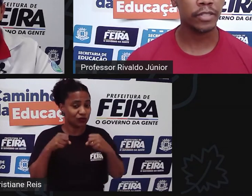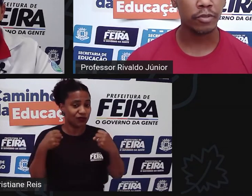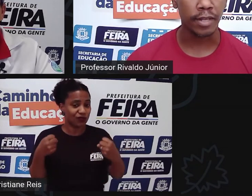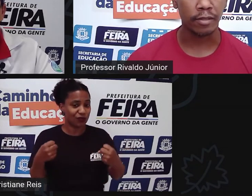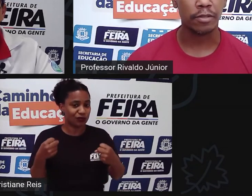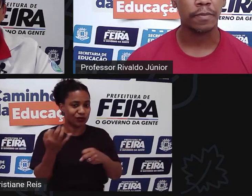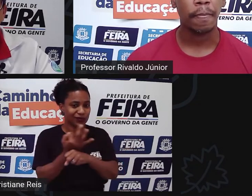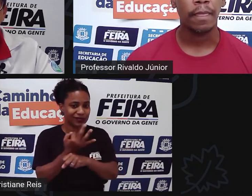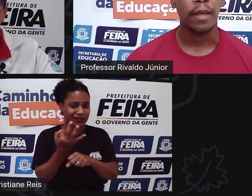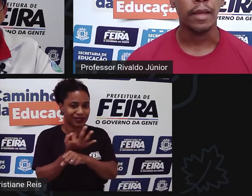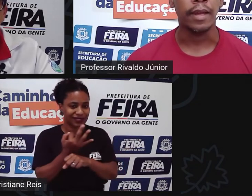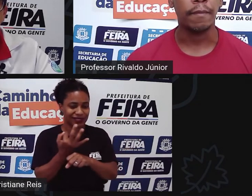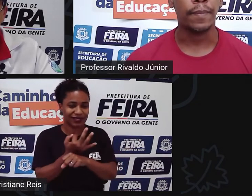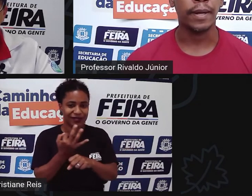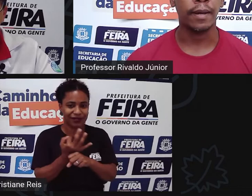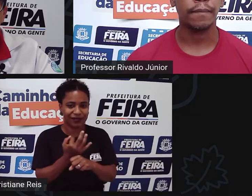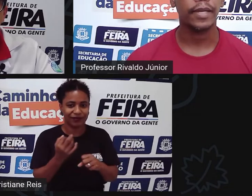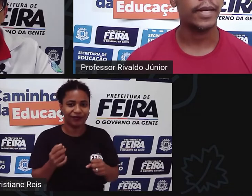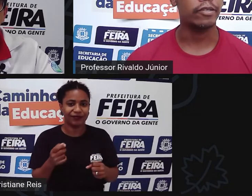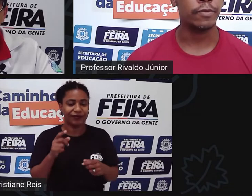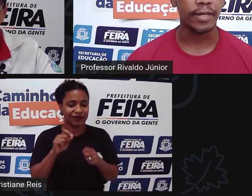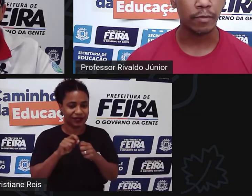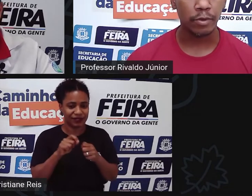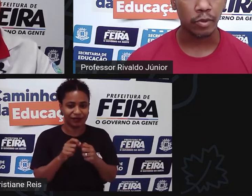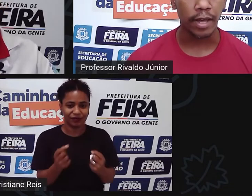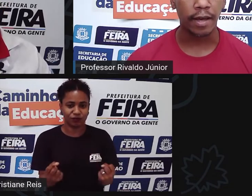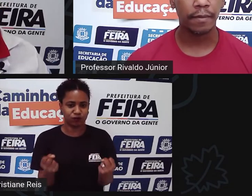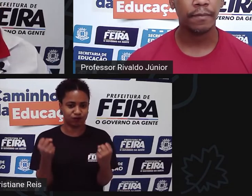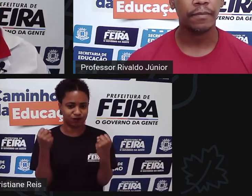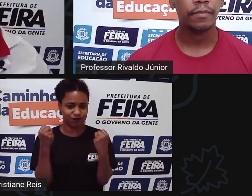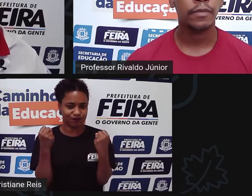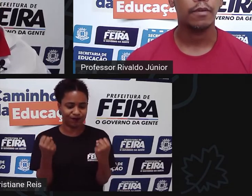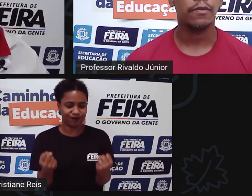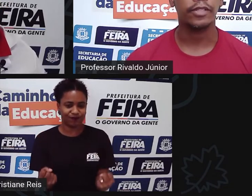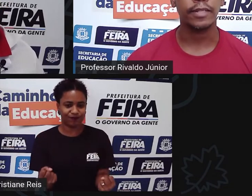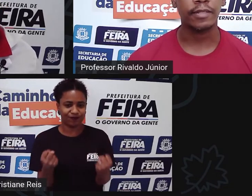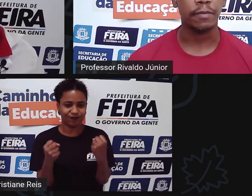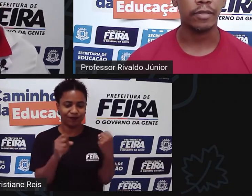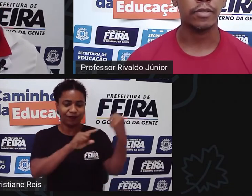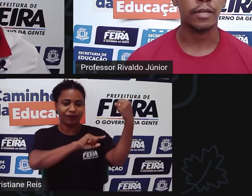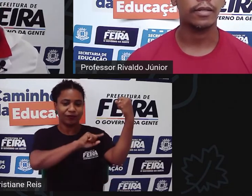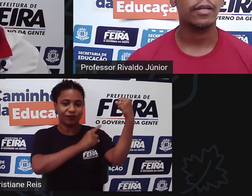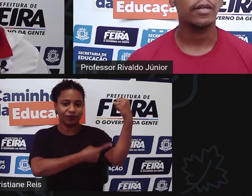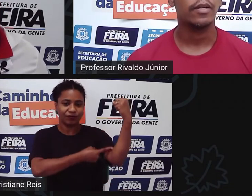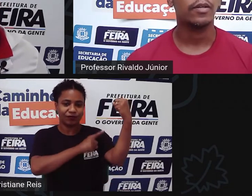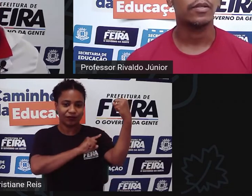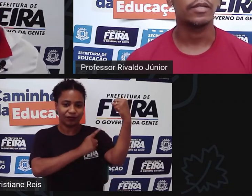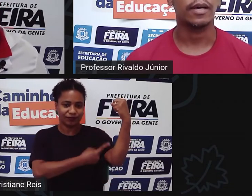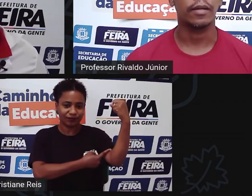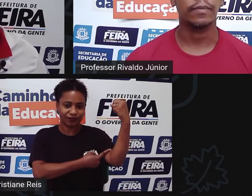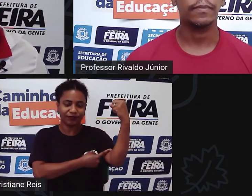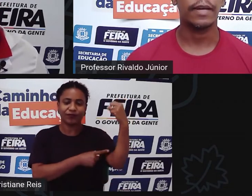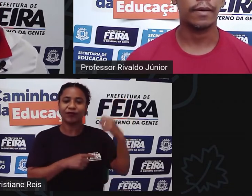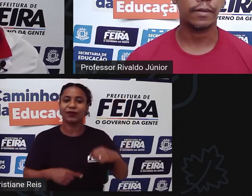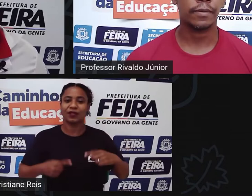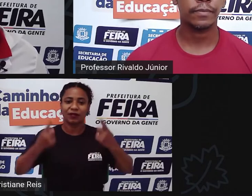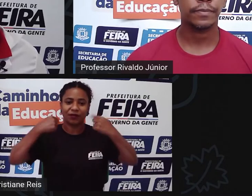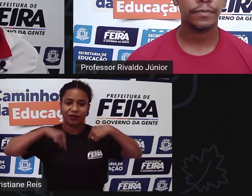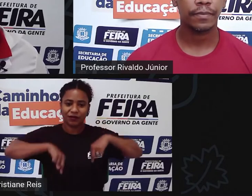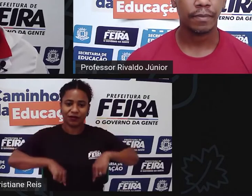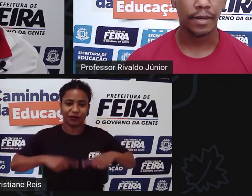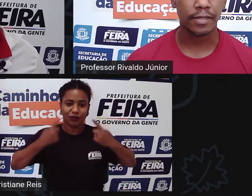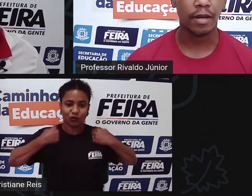são bastante usados para ganho de massa muscular fortalecimento da da da